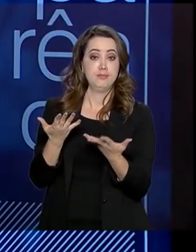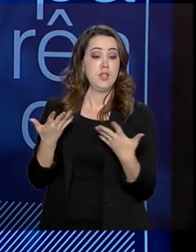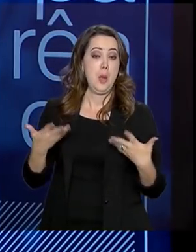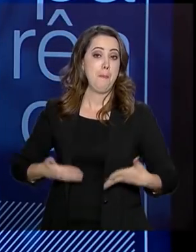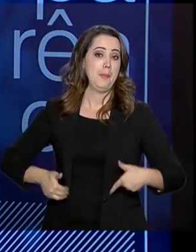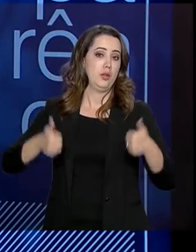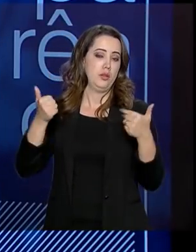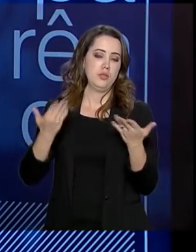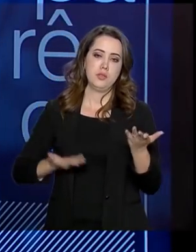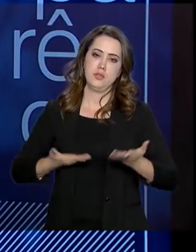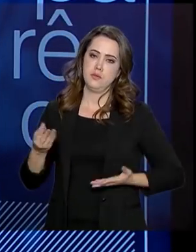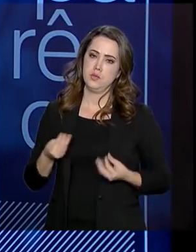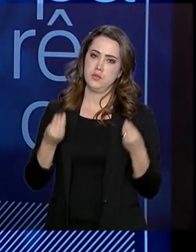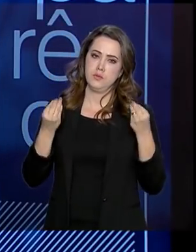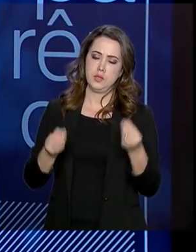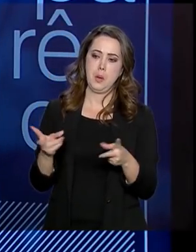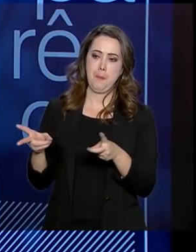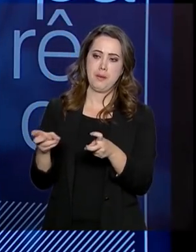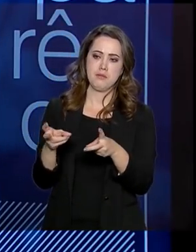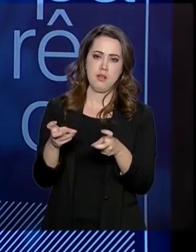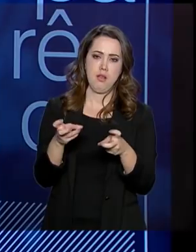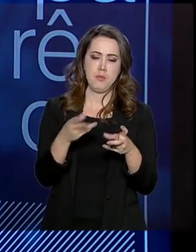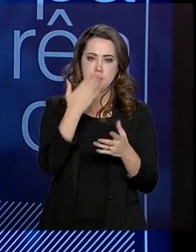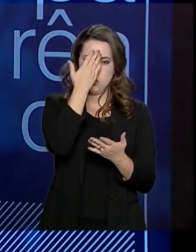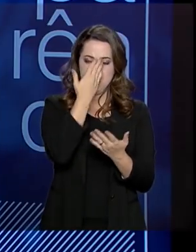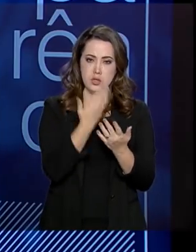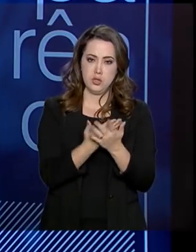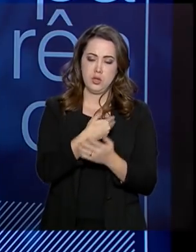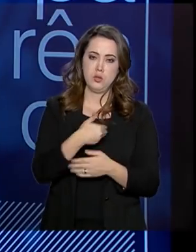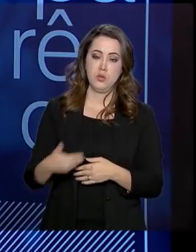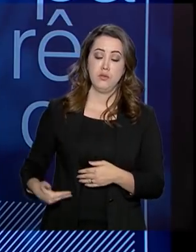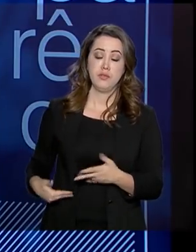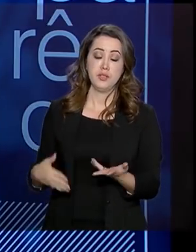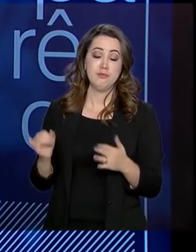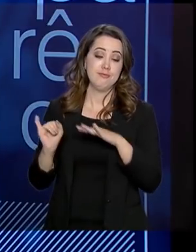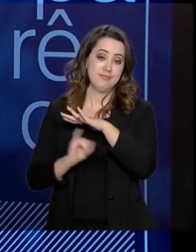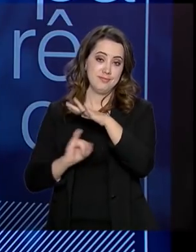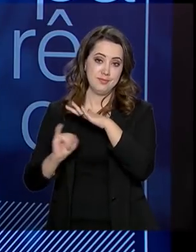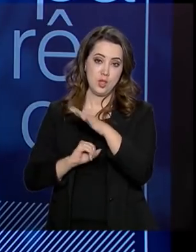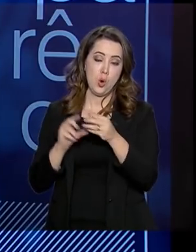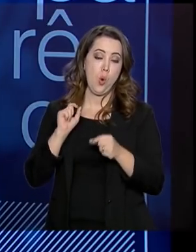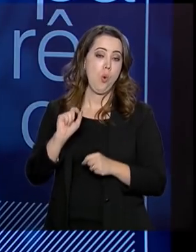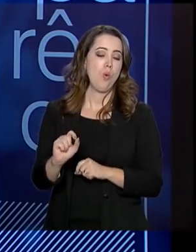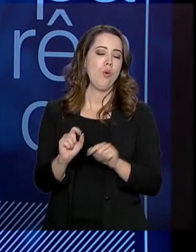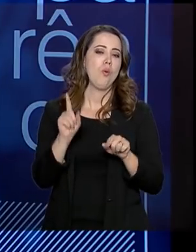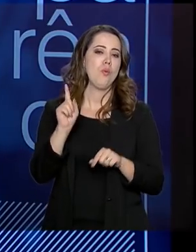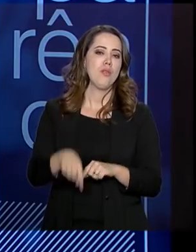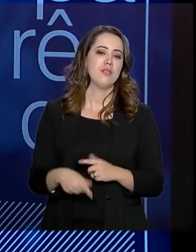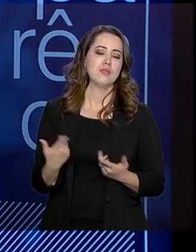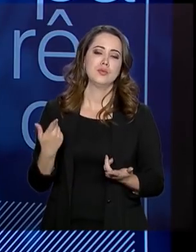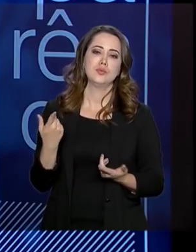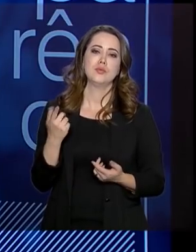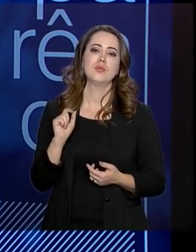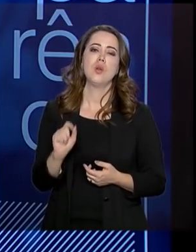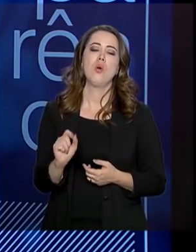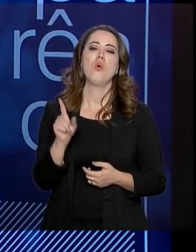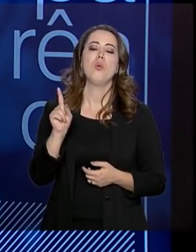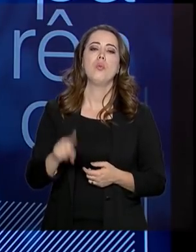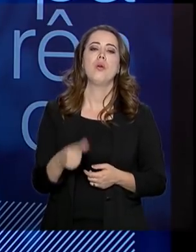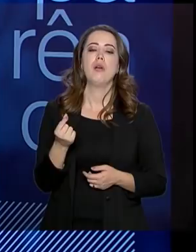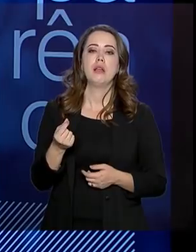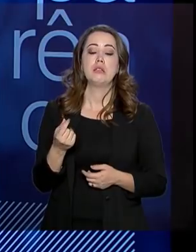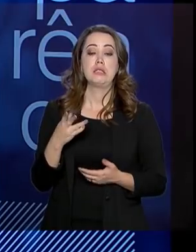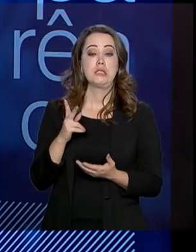do serviço entregue e a percepção de confiança no governo, nessa instituição, o quanto essa instituição, como essa